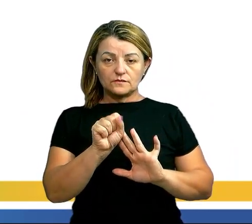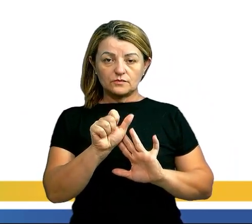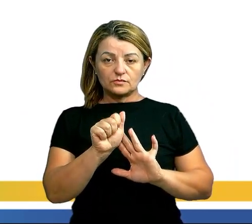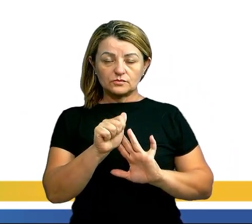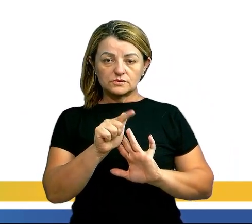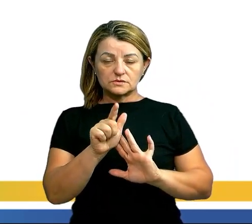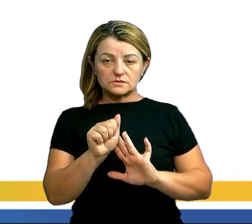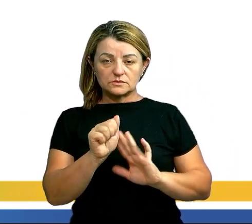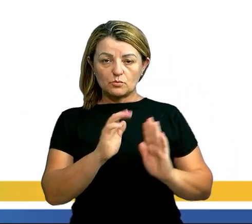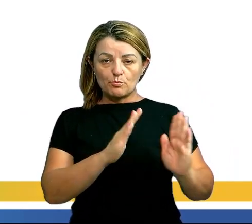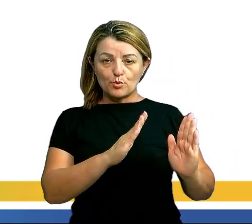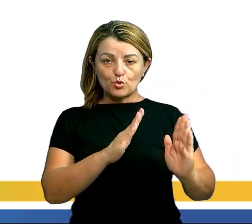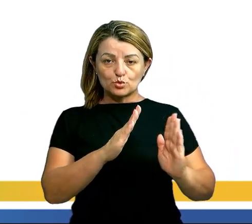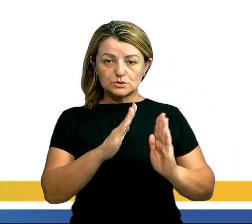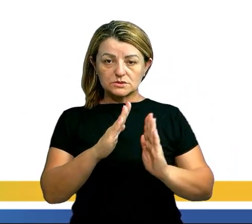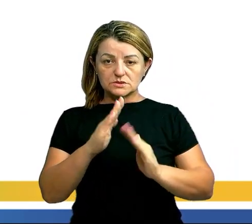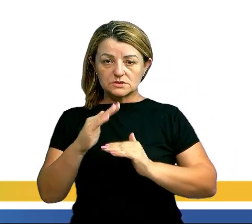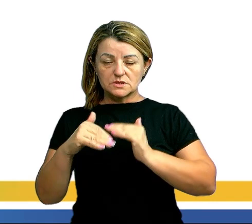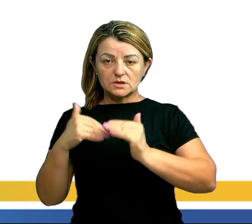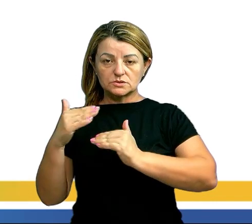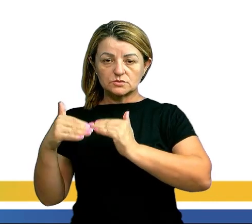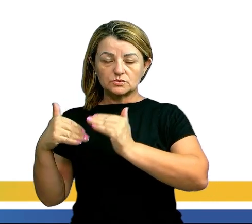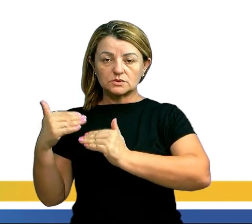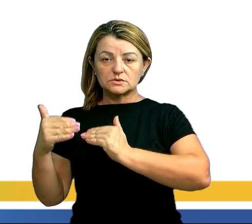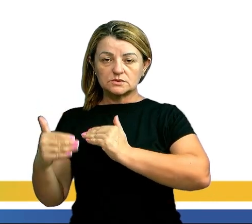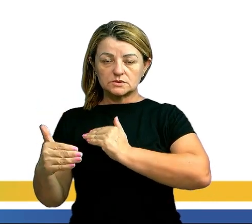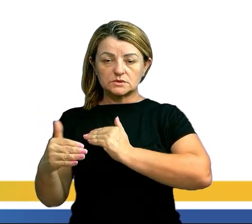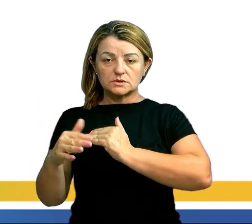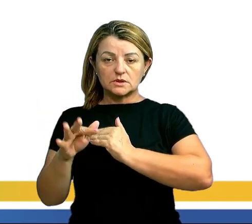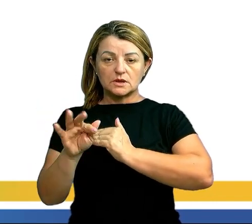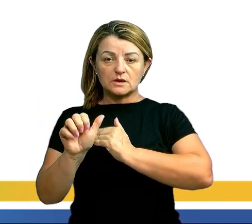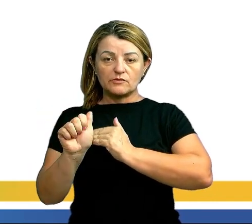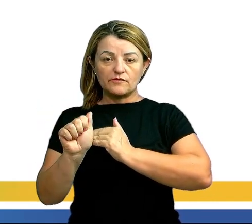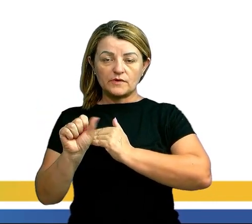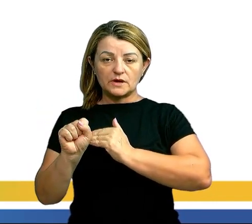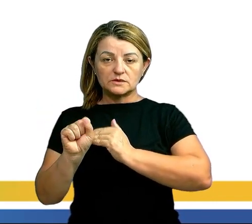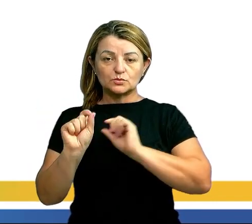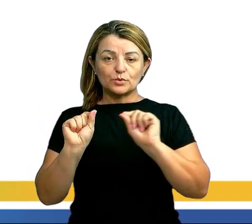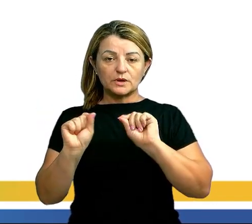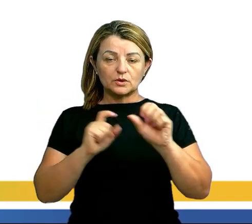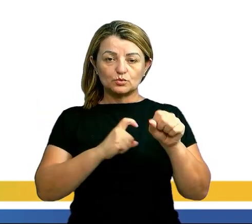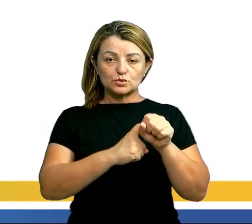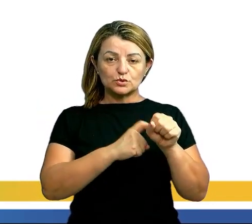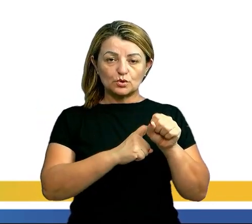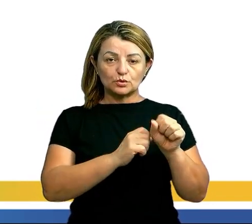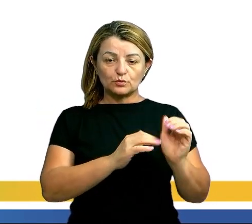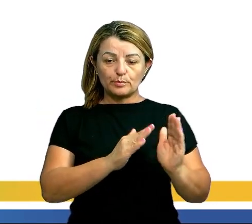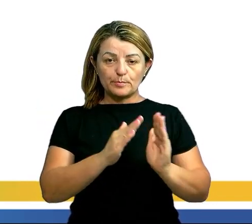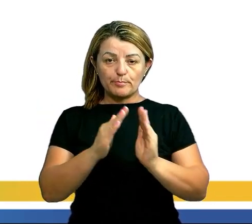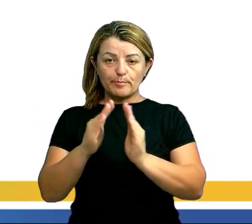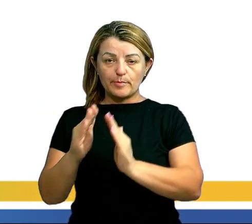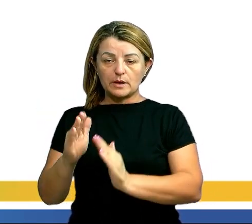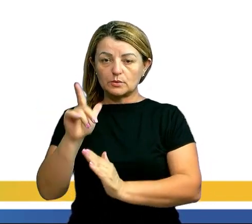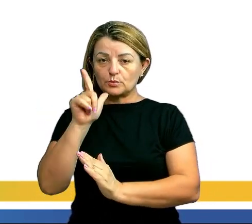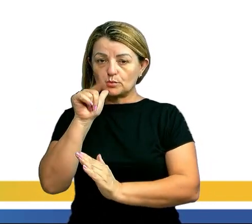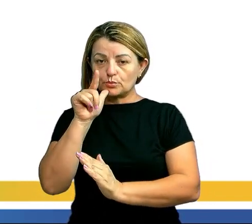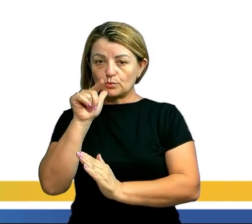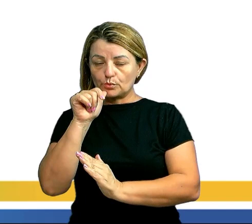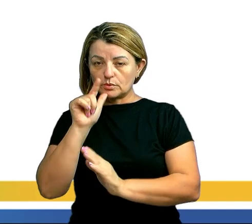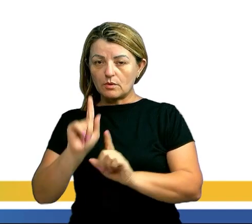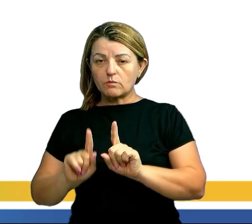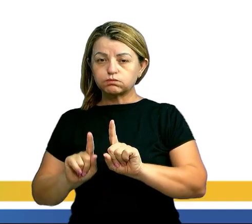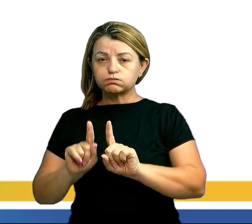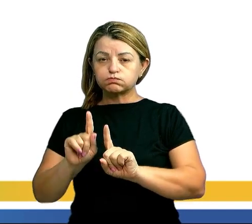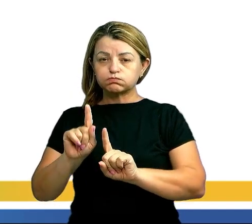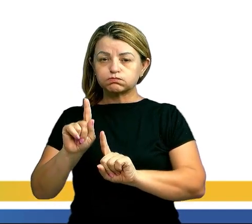mudança de fase. Ou seja, do sólido para o líquido. Com o passar do tempo, esse líquido vai subir na sua temperatura de maneira até chegar a